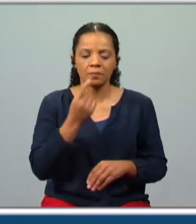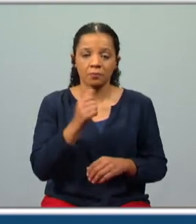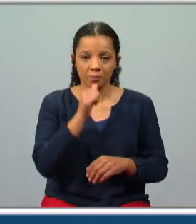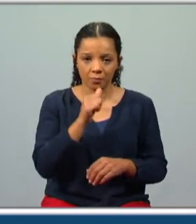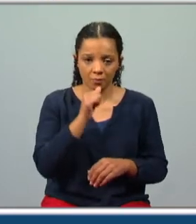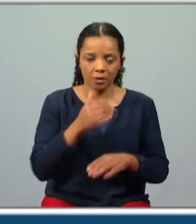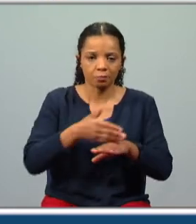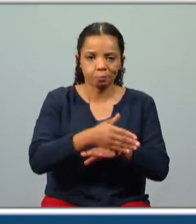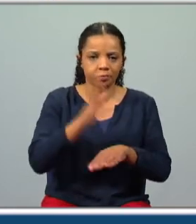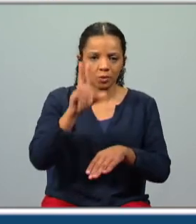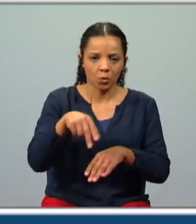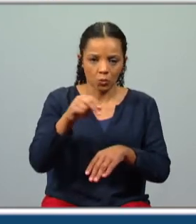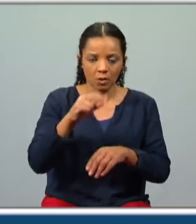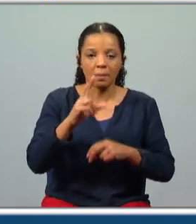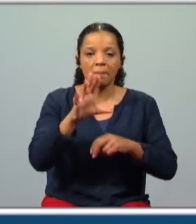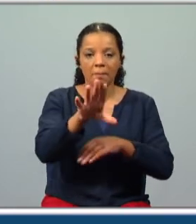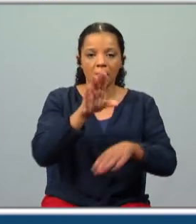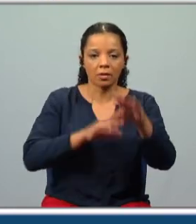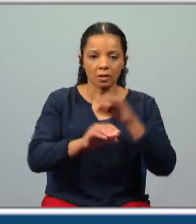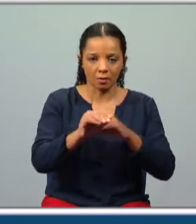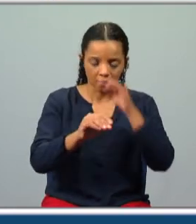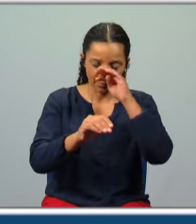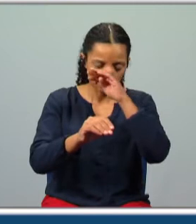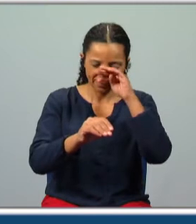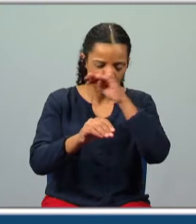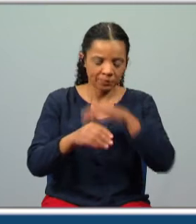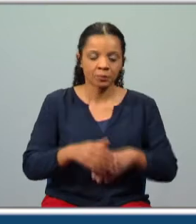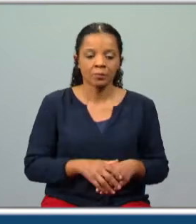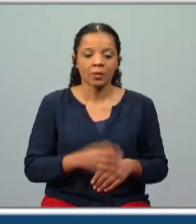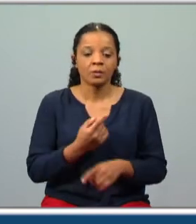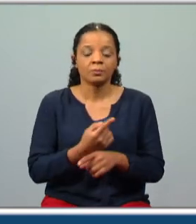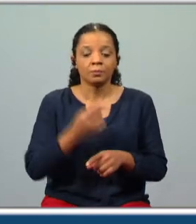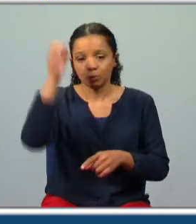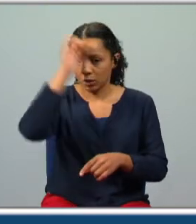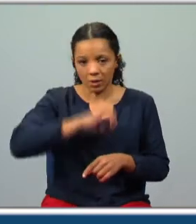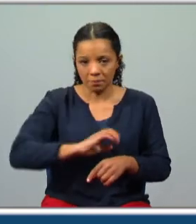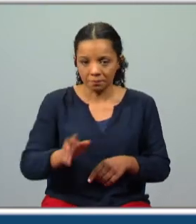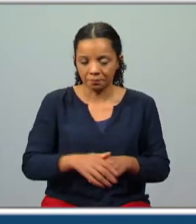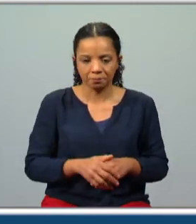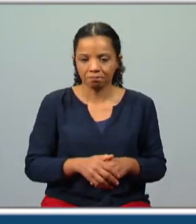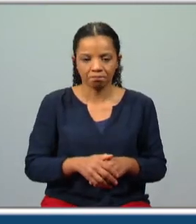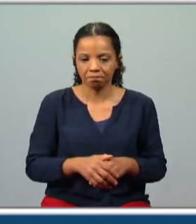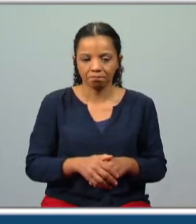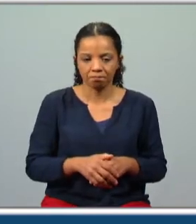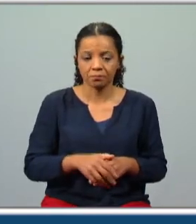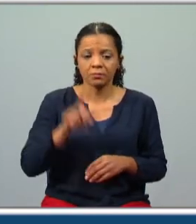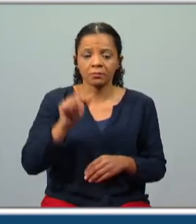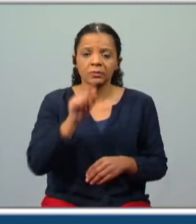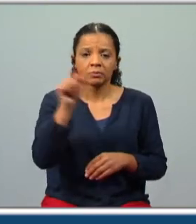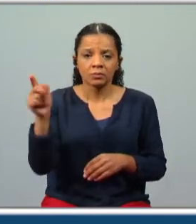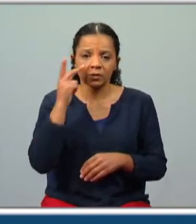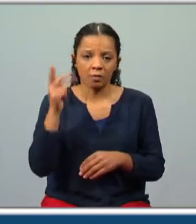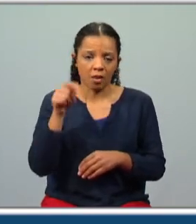águas nunca foram navegadas uma metáfora nunca foram aradas por ninguém nem mesmo por aqueles que